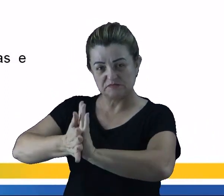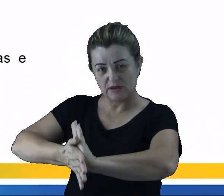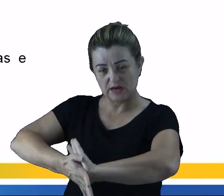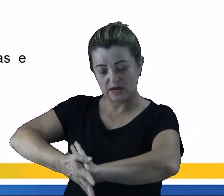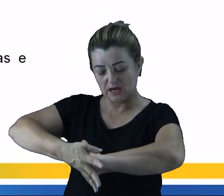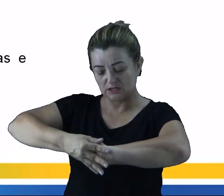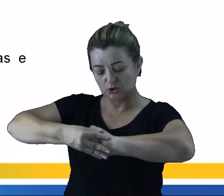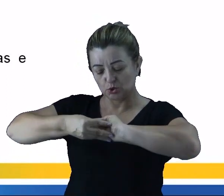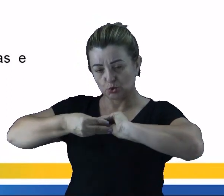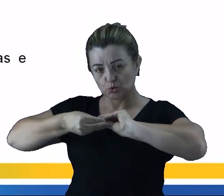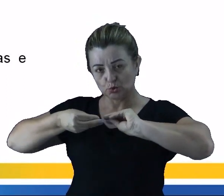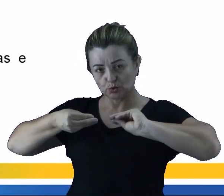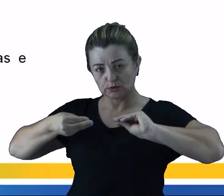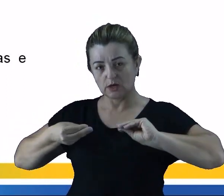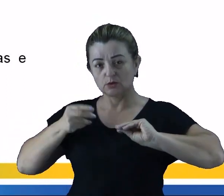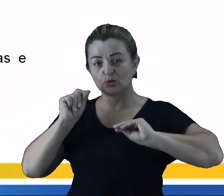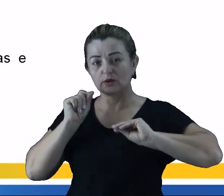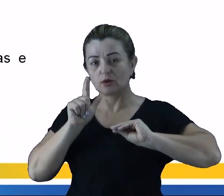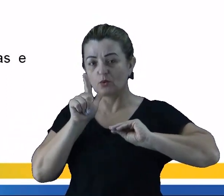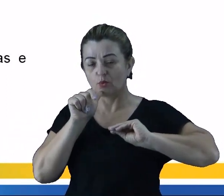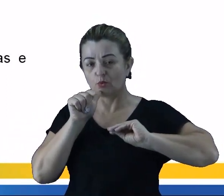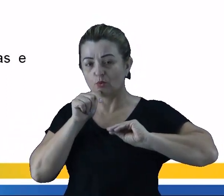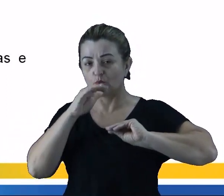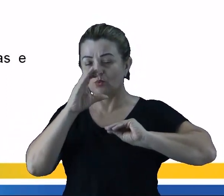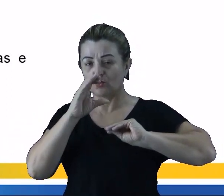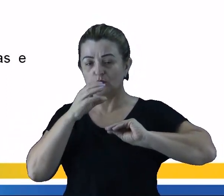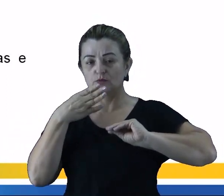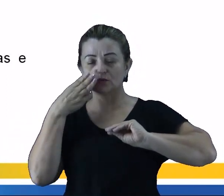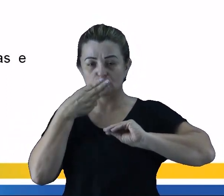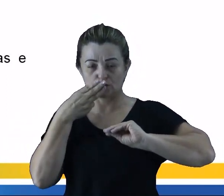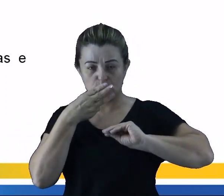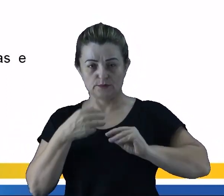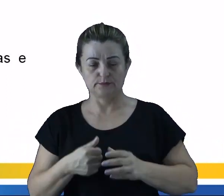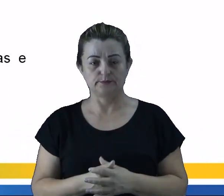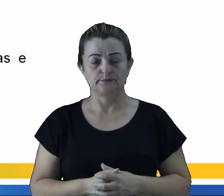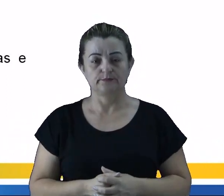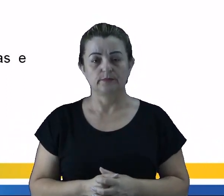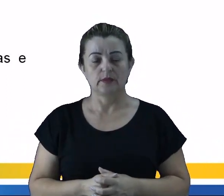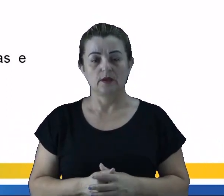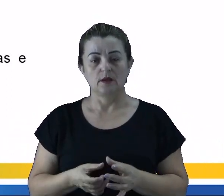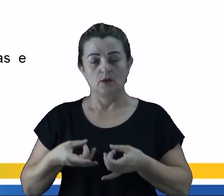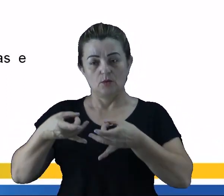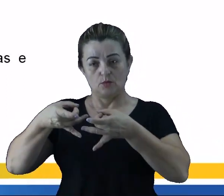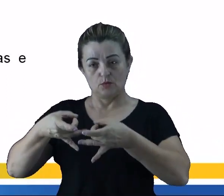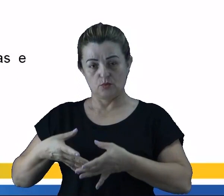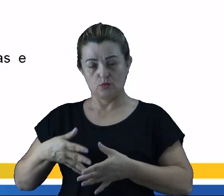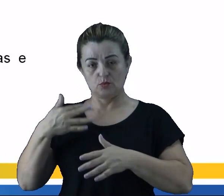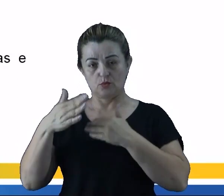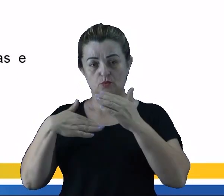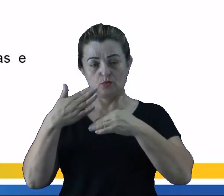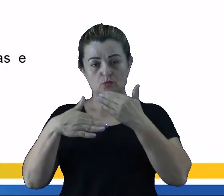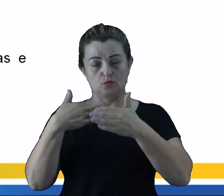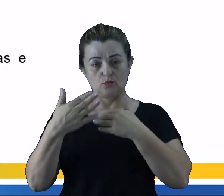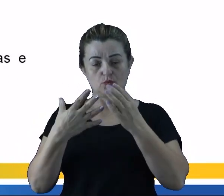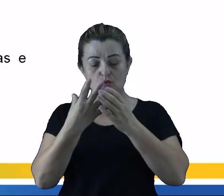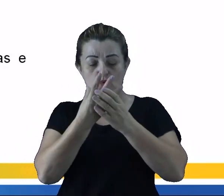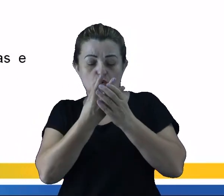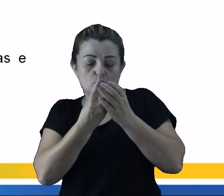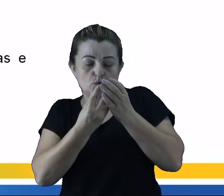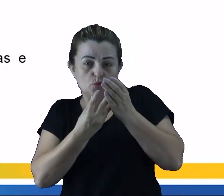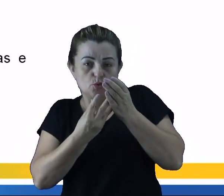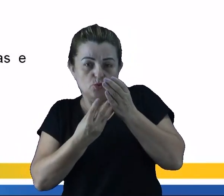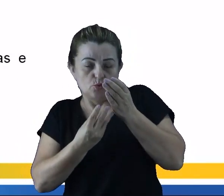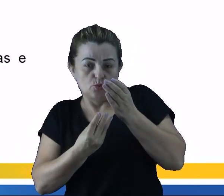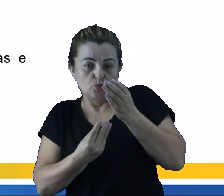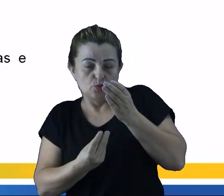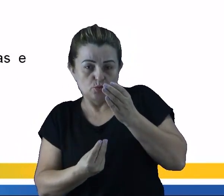retirado o caldo açucarado. Então, é o processo de extração. E, por último, a gente tem o processo de filtração. Quando o